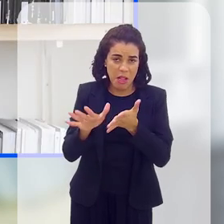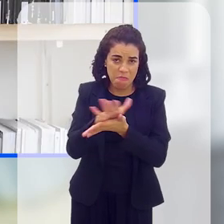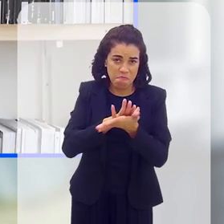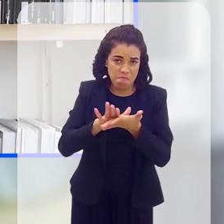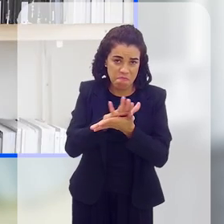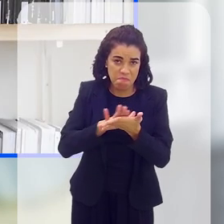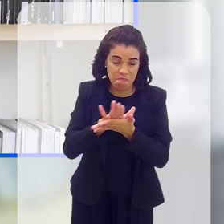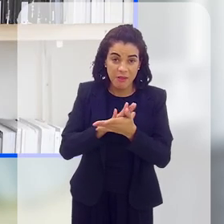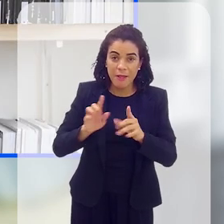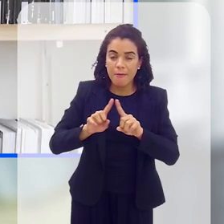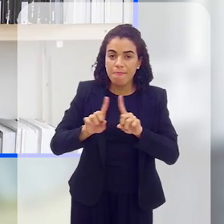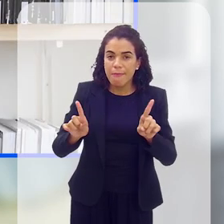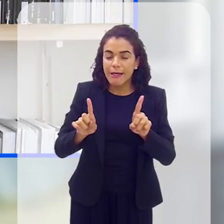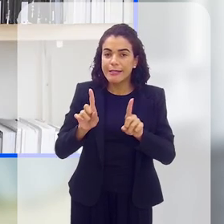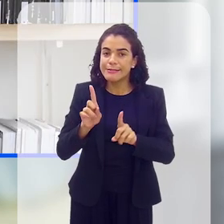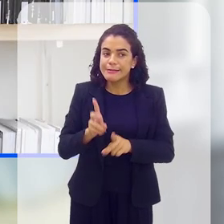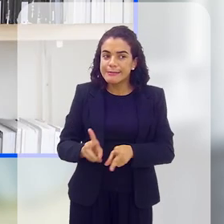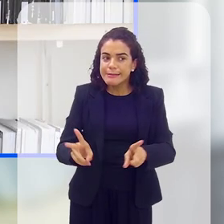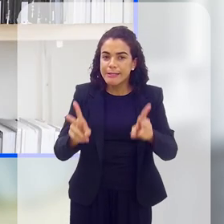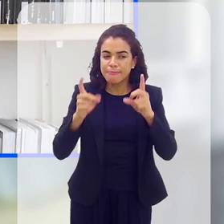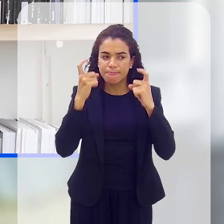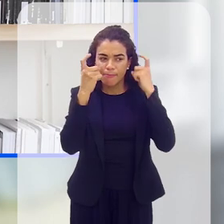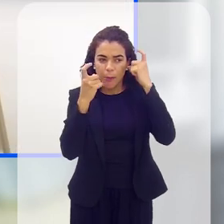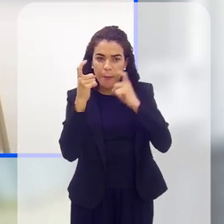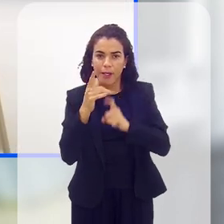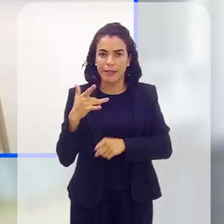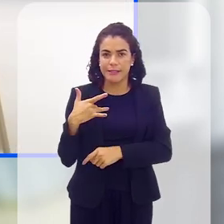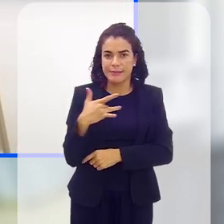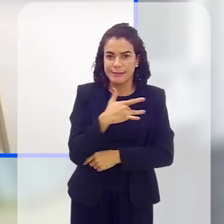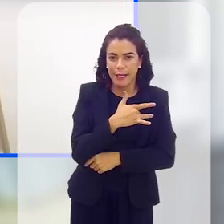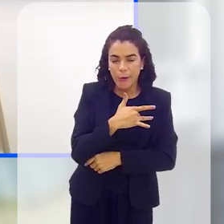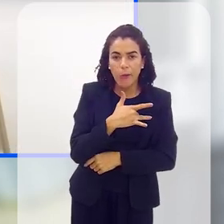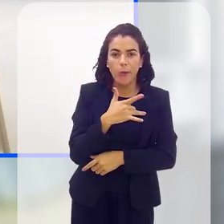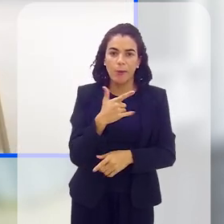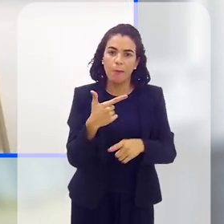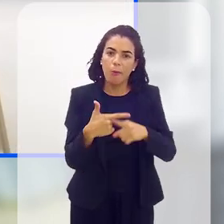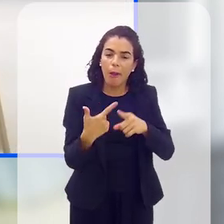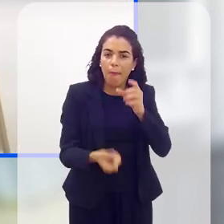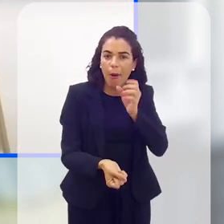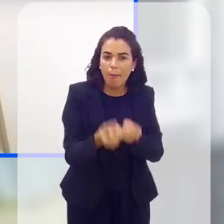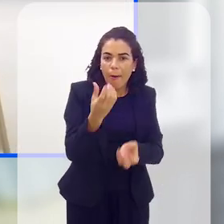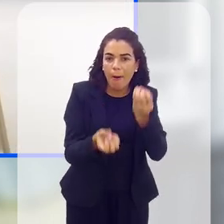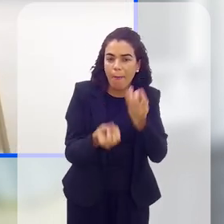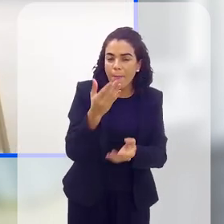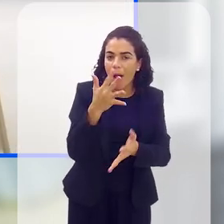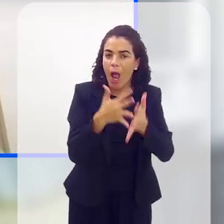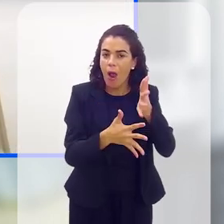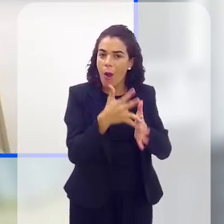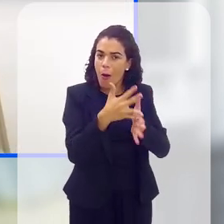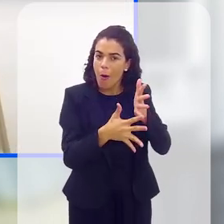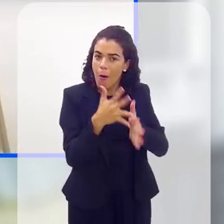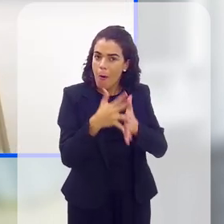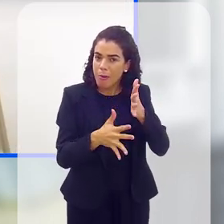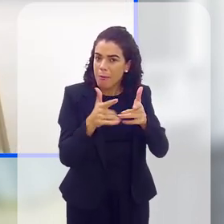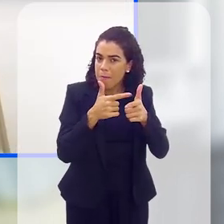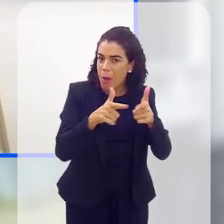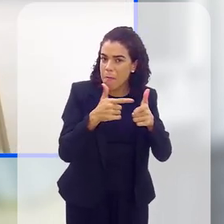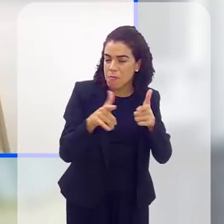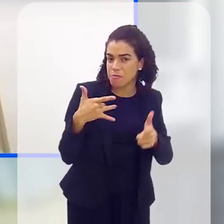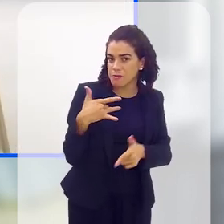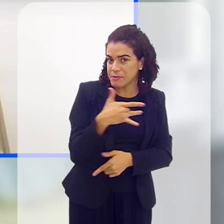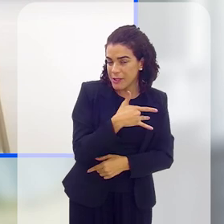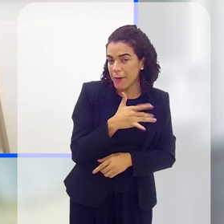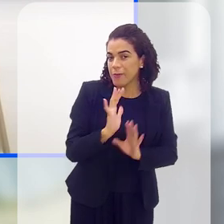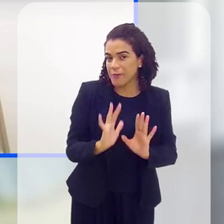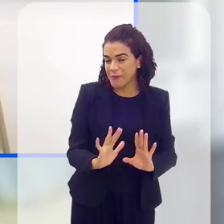Mas fica sempre aquela preocupação com a saúde, né, das complicações que ela pode vir a ter. Então, assim, foi esse